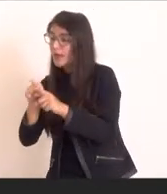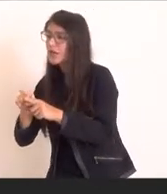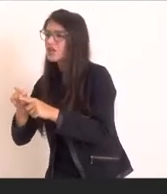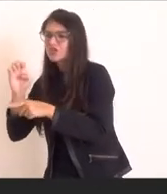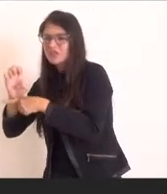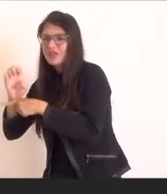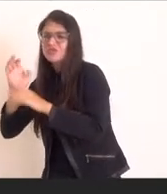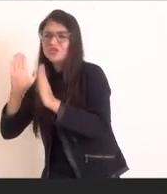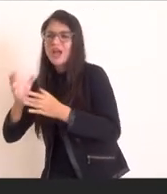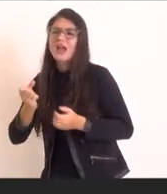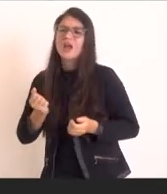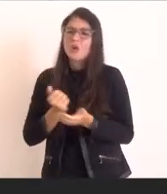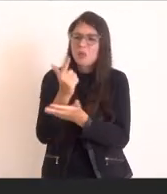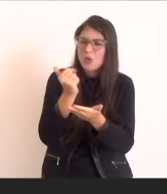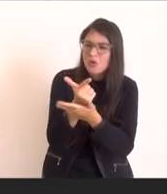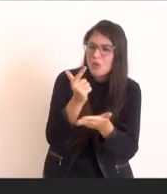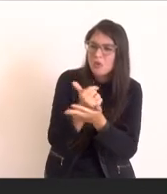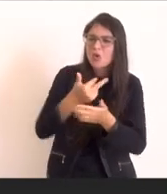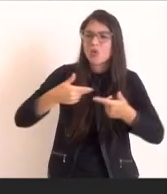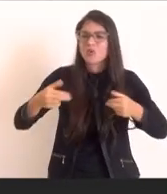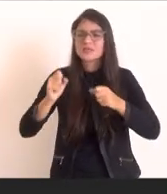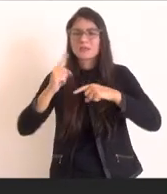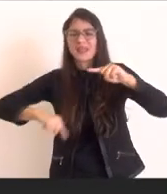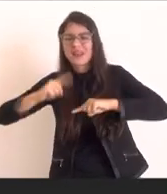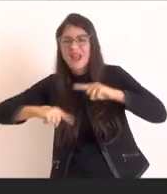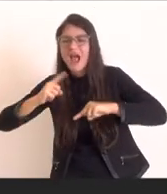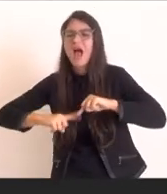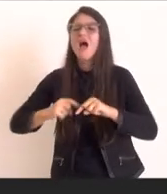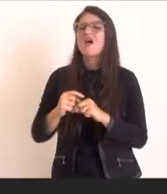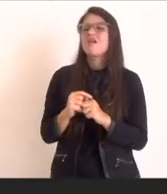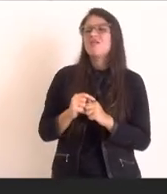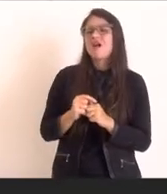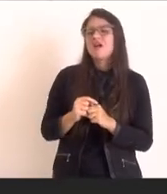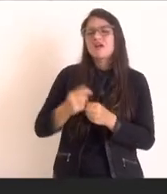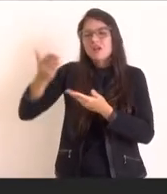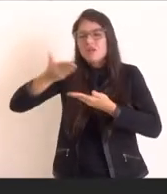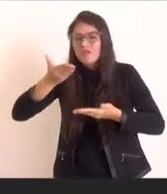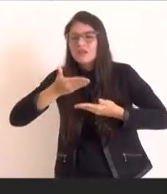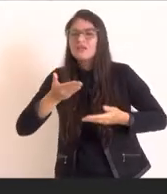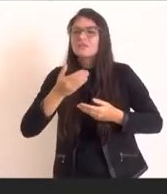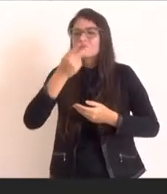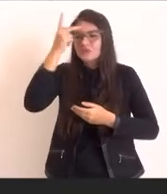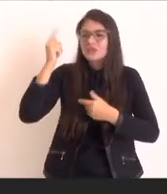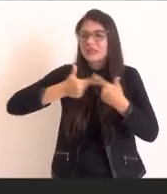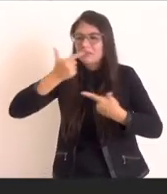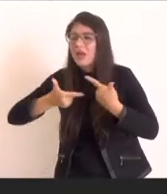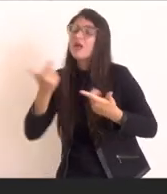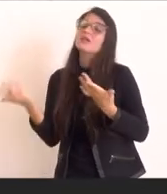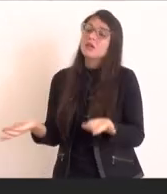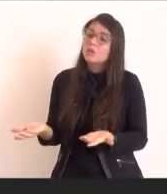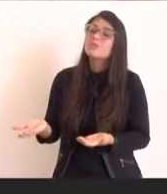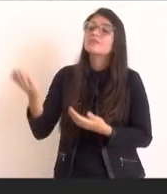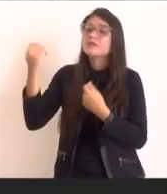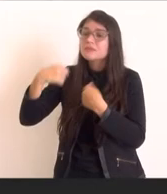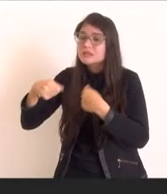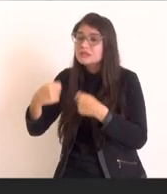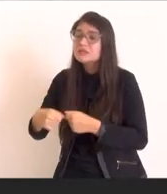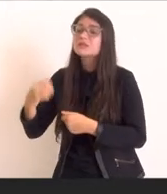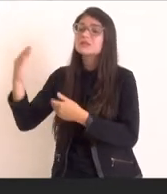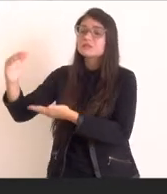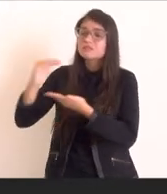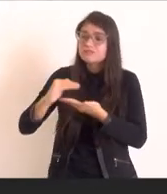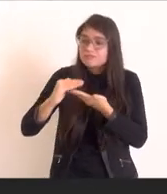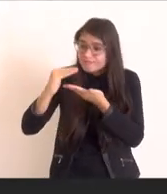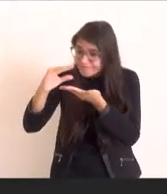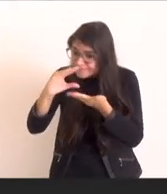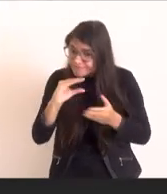equipamentos, comprando produtos, comprando serviços, fazendo encomendas tecnológicas e desenvolvendo, ajudando a desenvolver